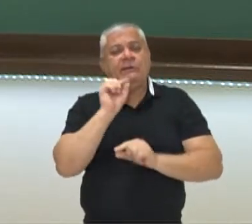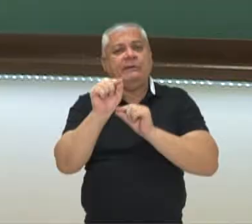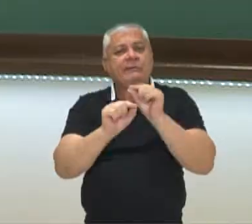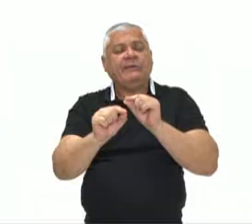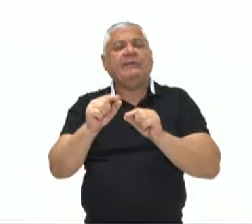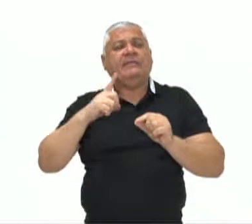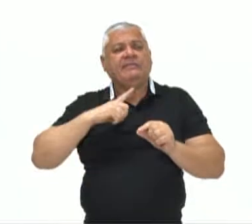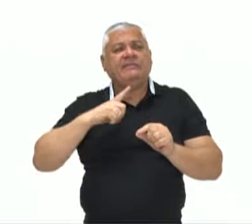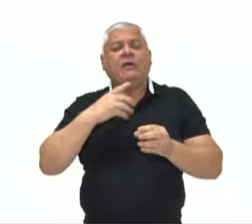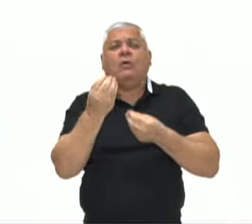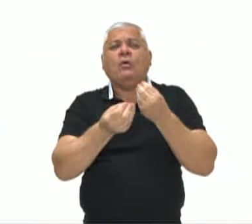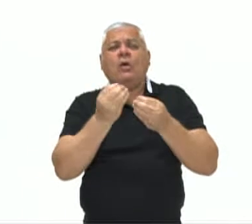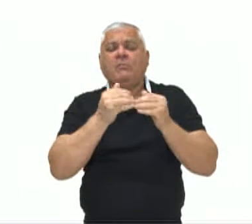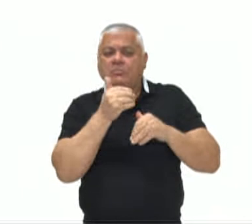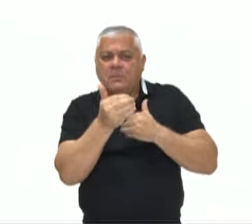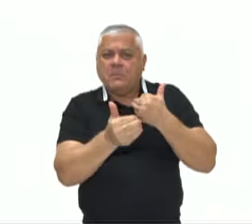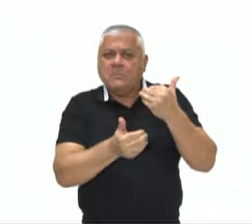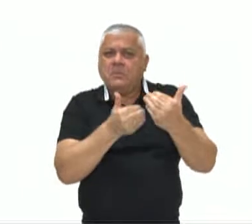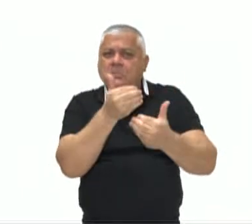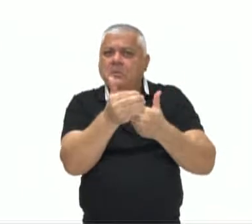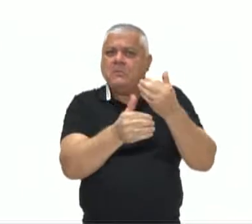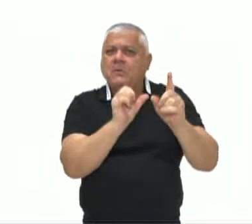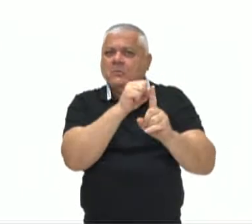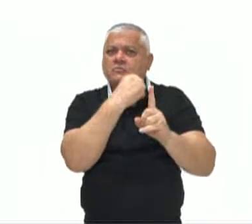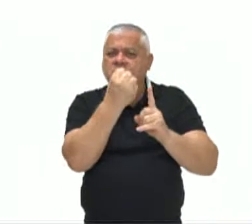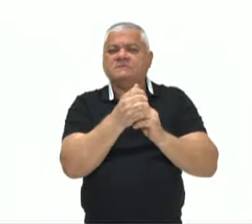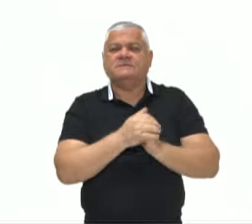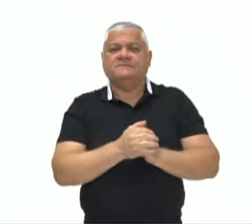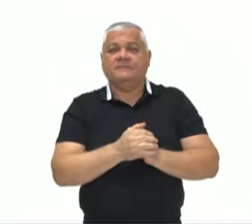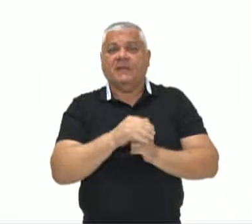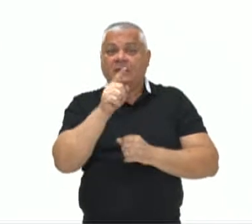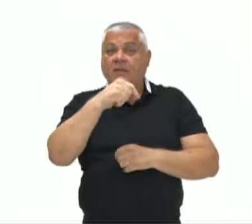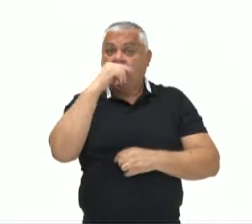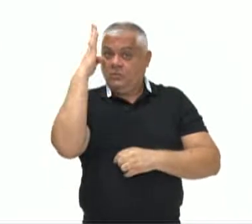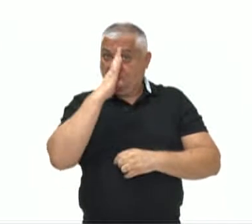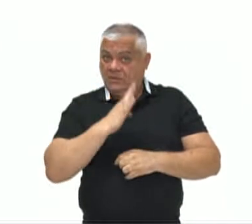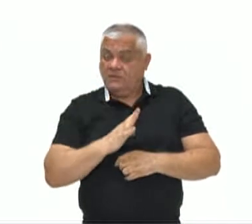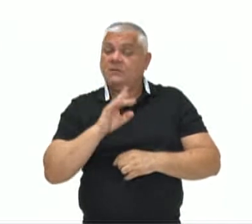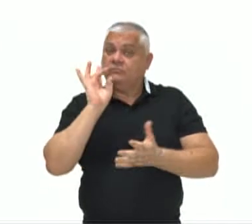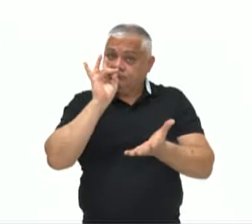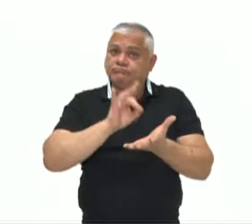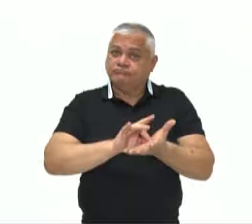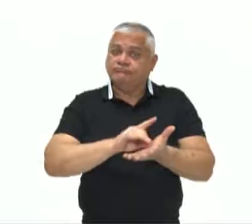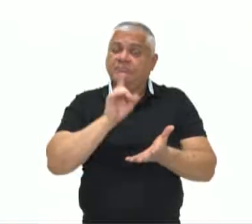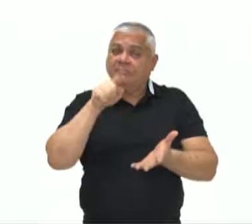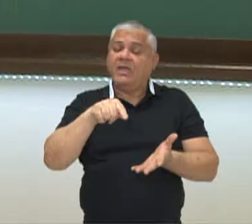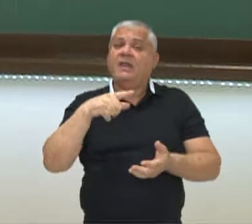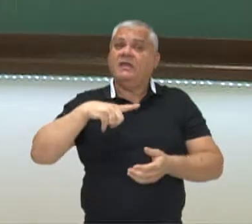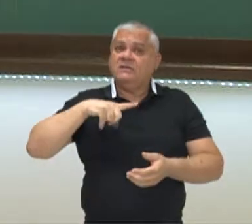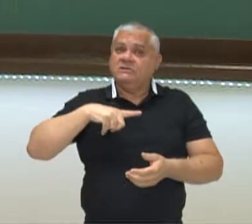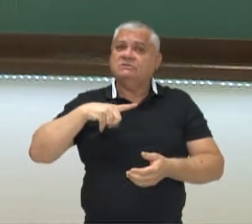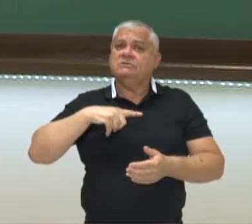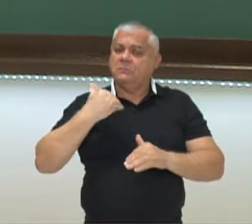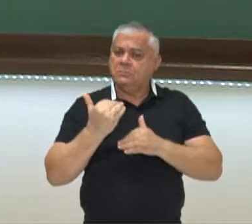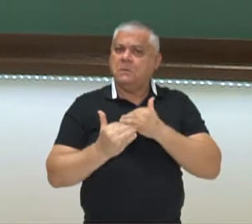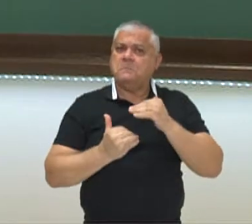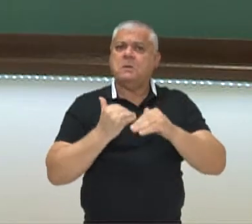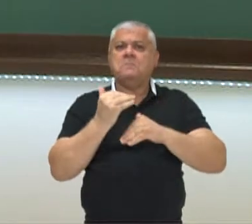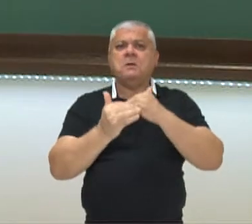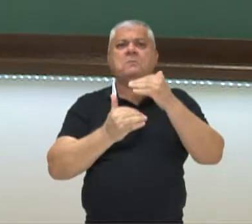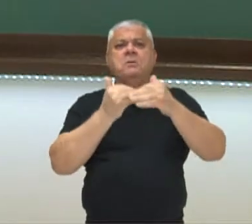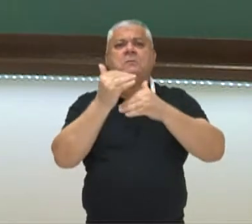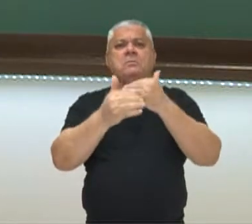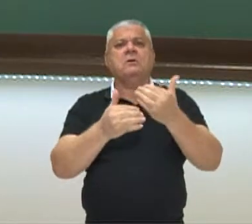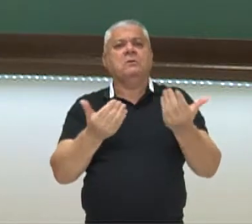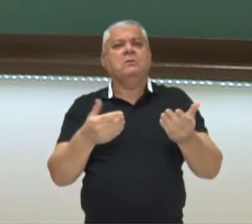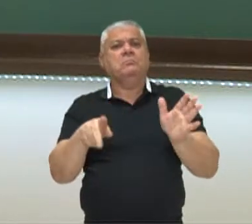explica um pouco a formação social brasileira. Então, o Brasil reproduziu algumas questões do status quo, das questões sine